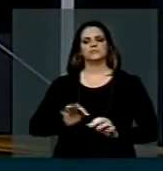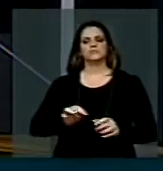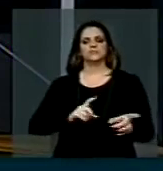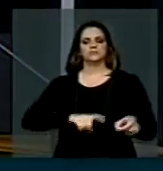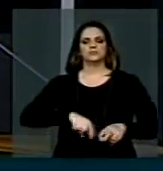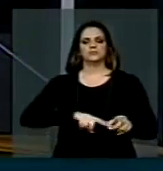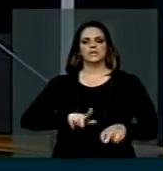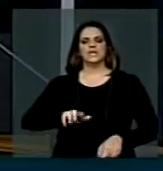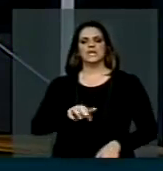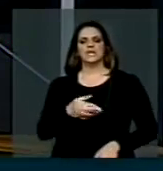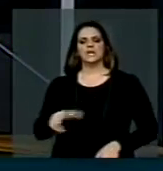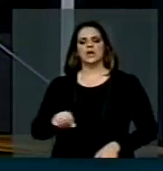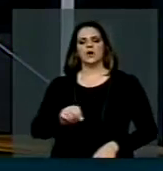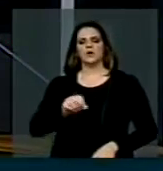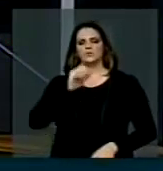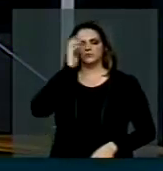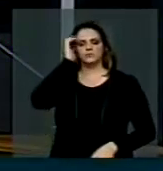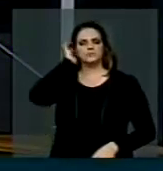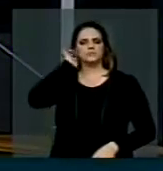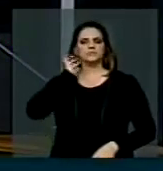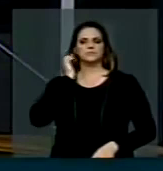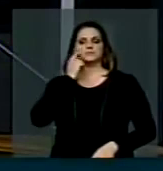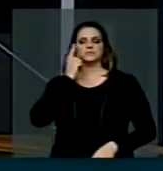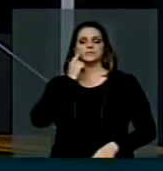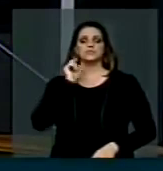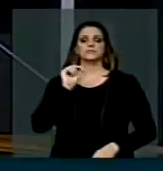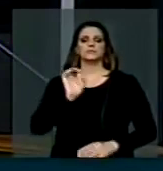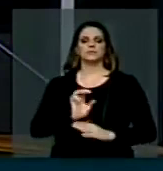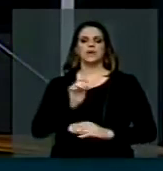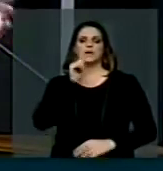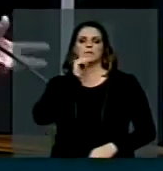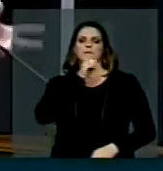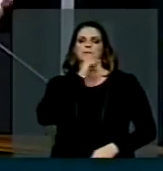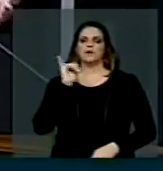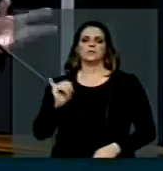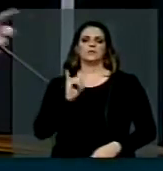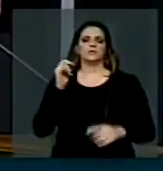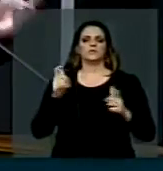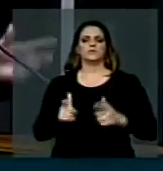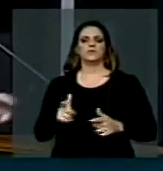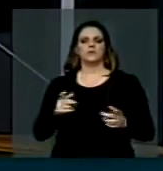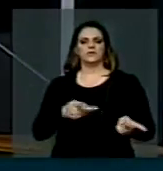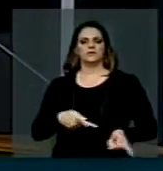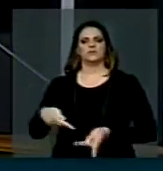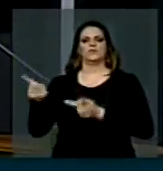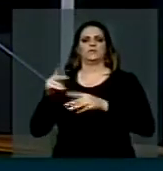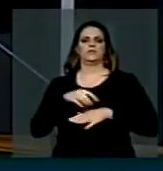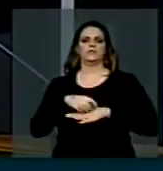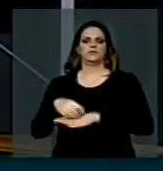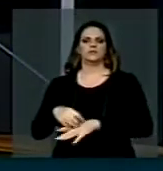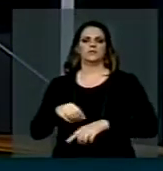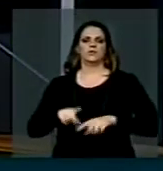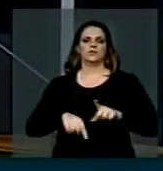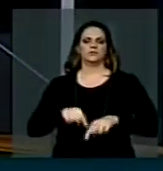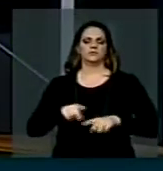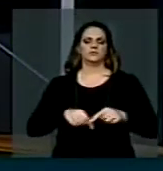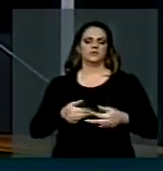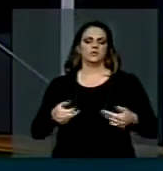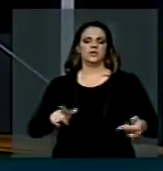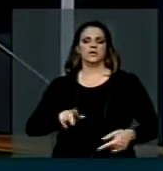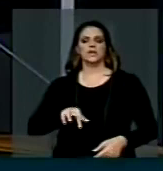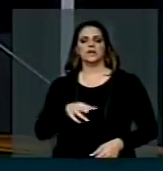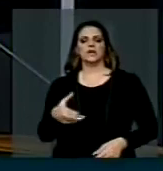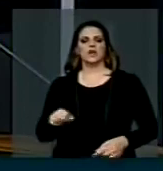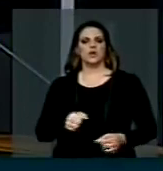Central e de outras regiões, também olhando o Amapá como um foco importante para poder fazer o transporte desses grãos para o resto